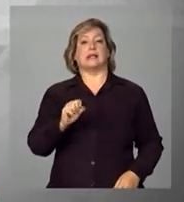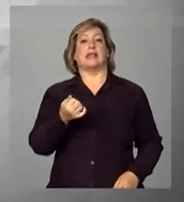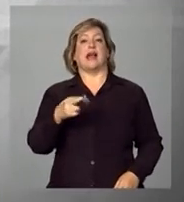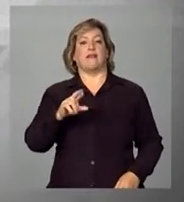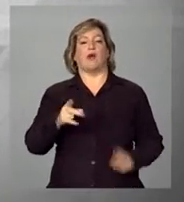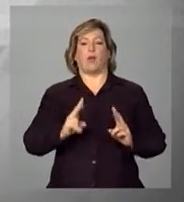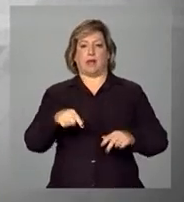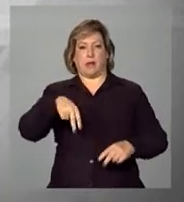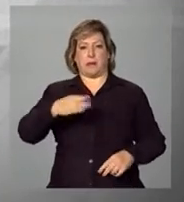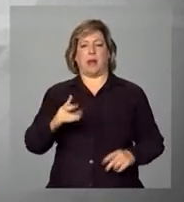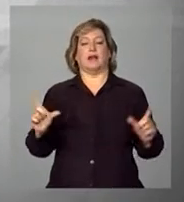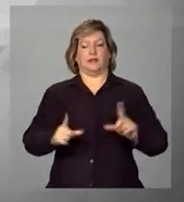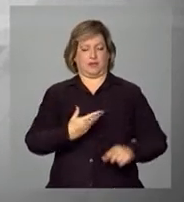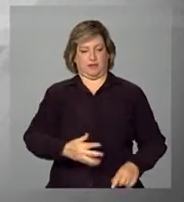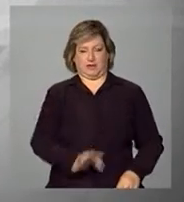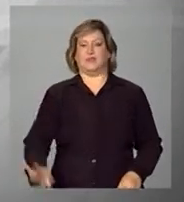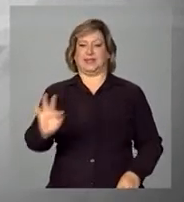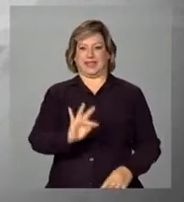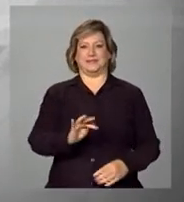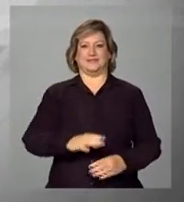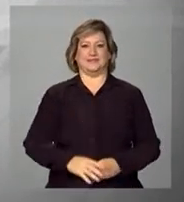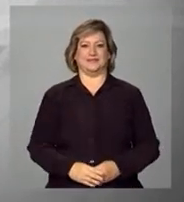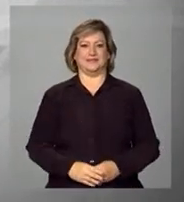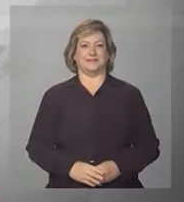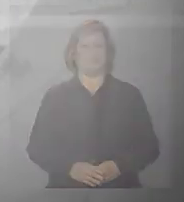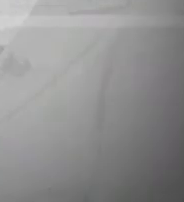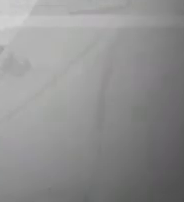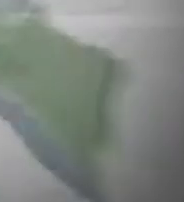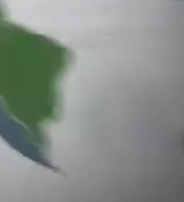Continue com a gente, NBR, a TV do Governo Federal.